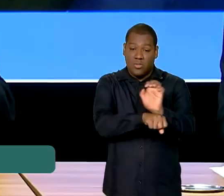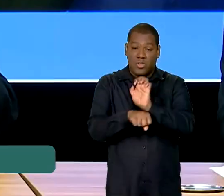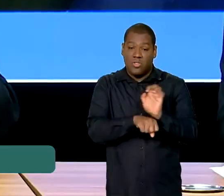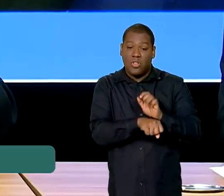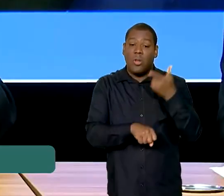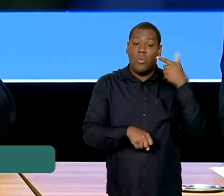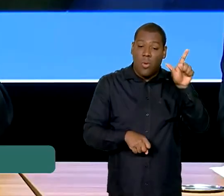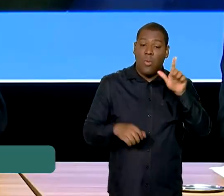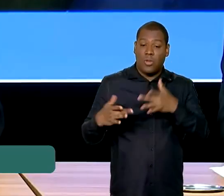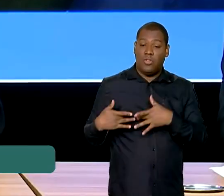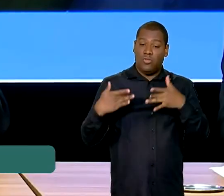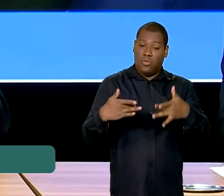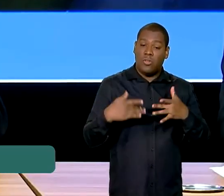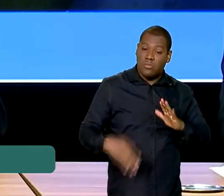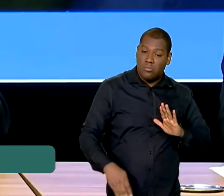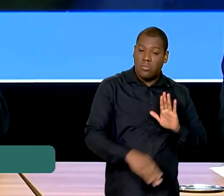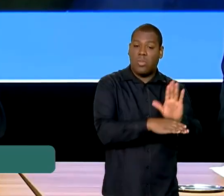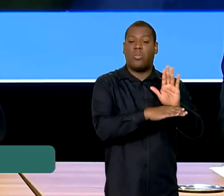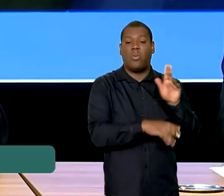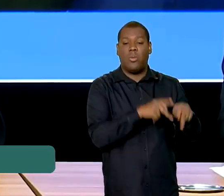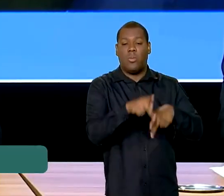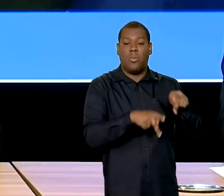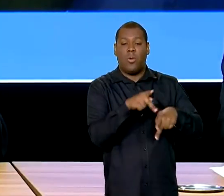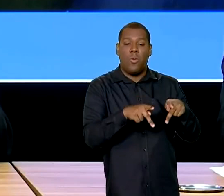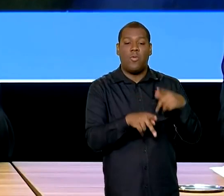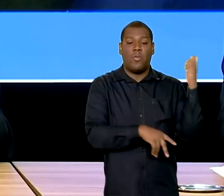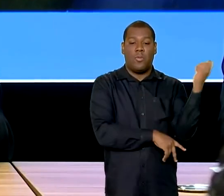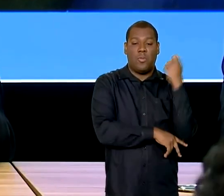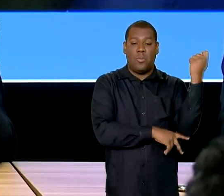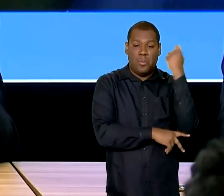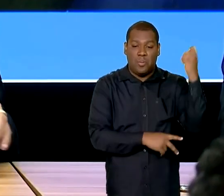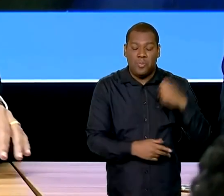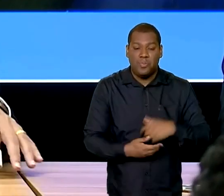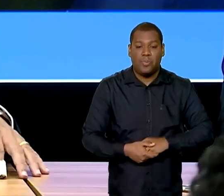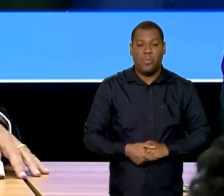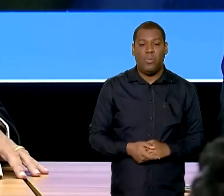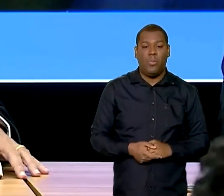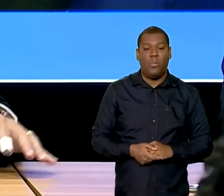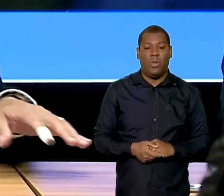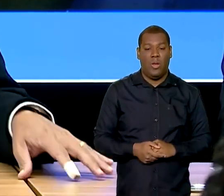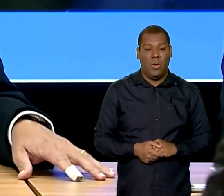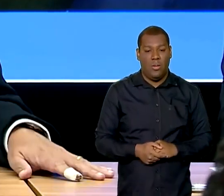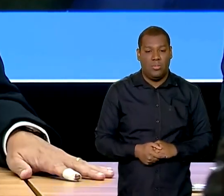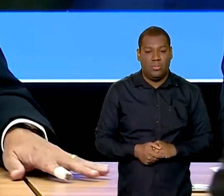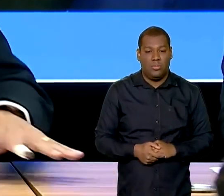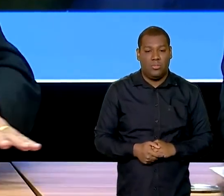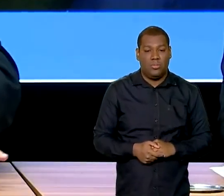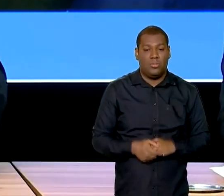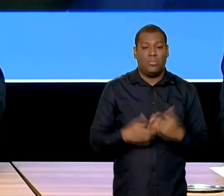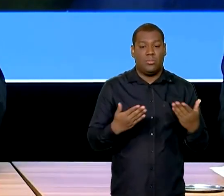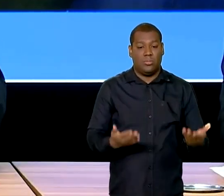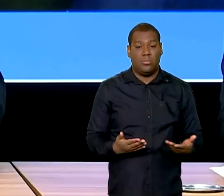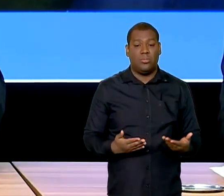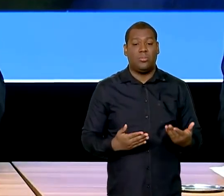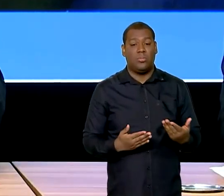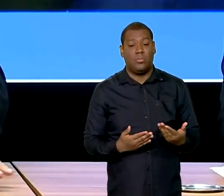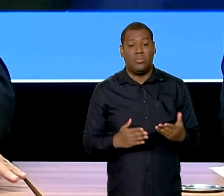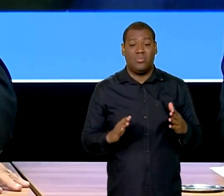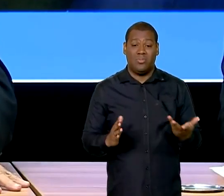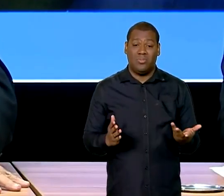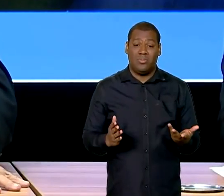Essa operação é inédita, eu não me recordo ter visto em lugar nenhum do mundo uma base aérea ser temporariamente